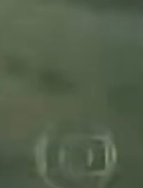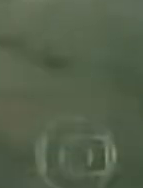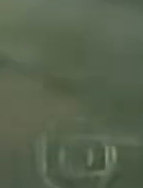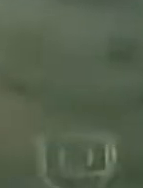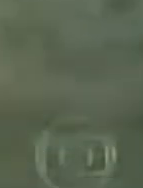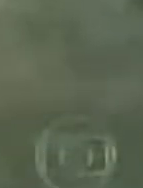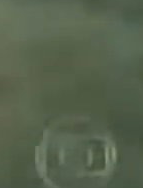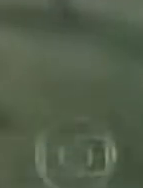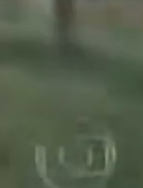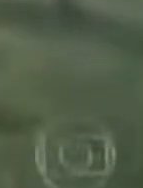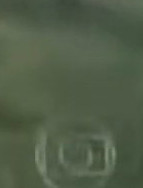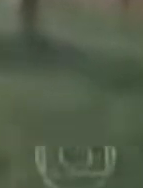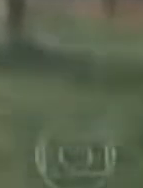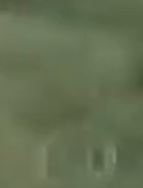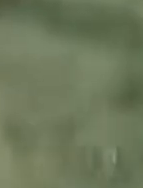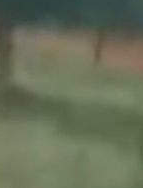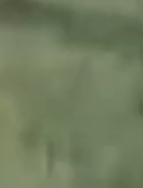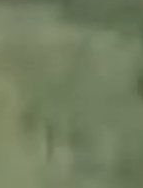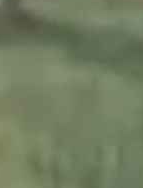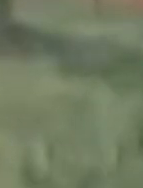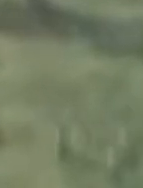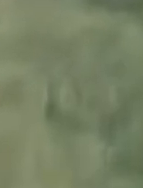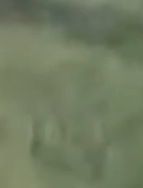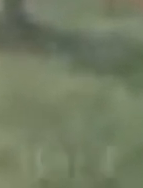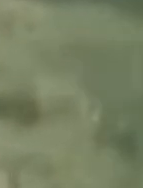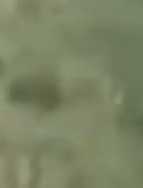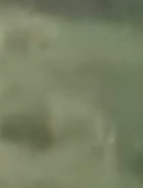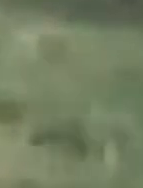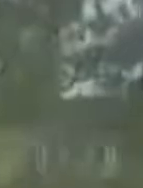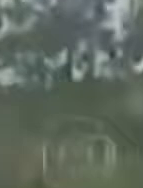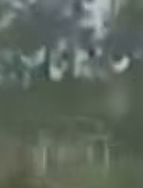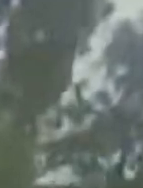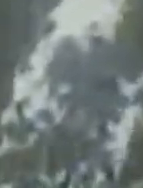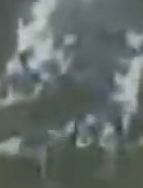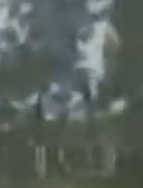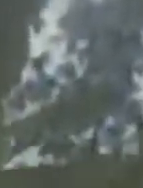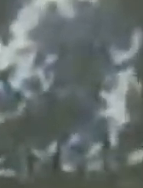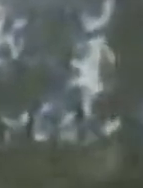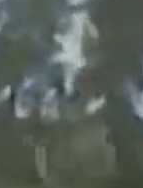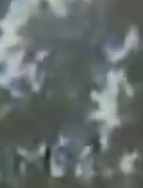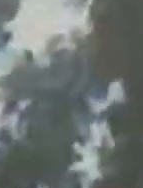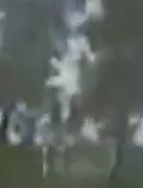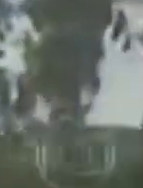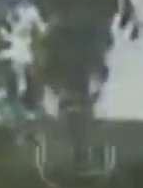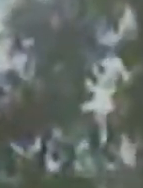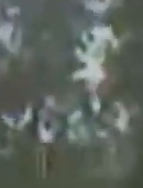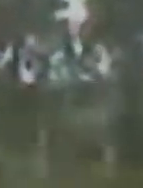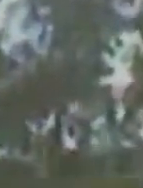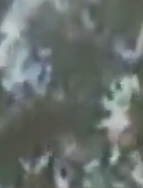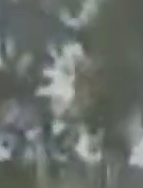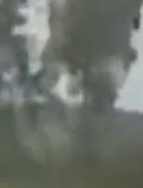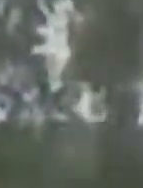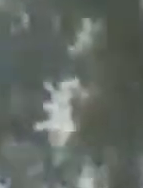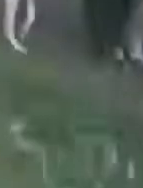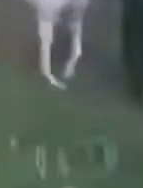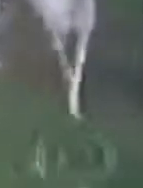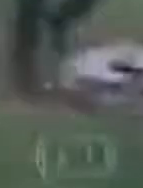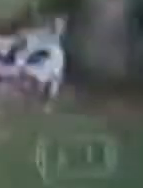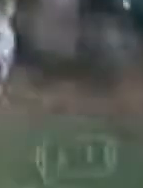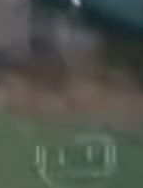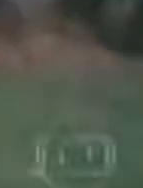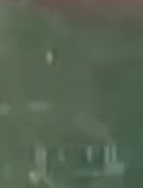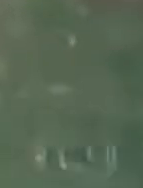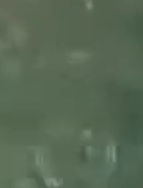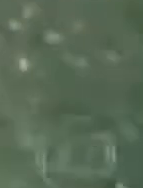bastante gente aguardando a corrida. O repórter Giovanni Grisotti, da RBS TV, esteve em uma delas,